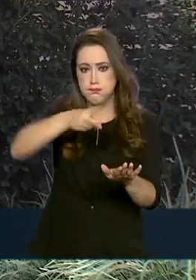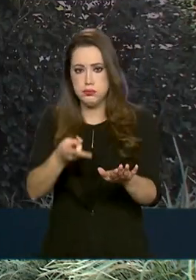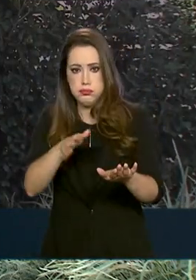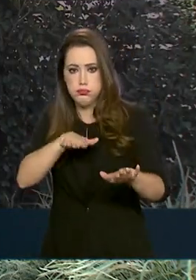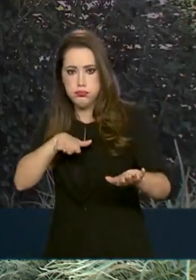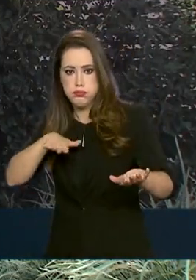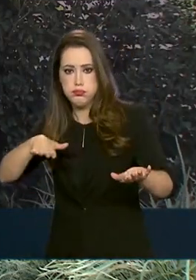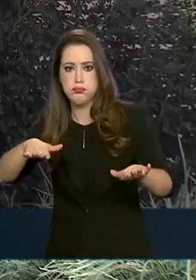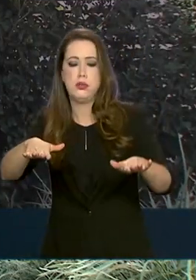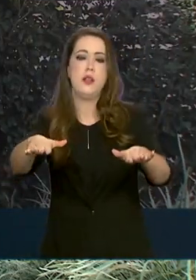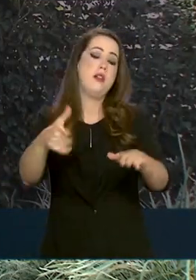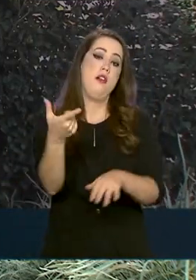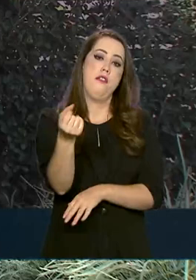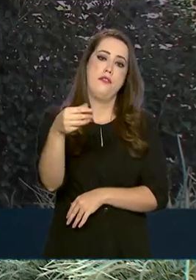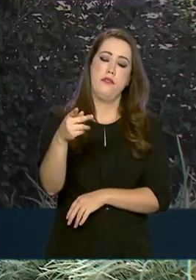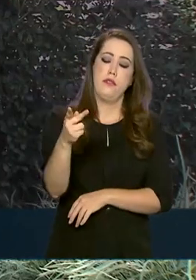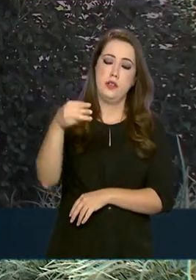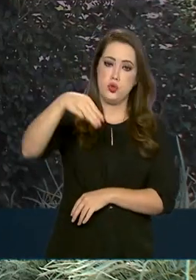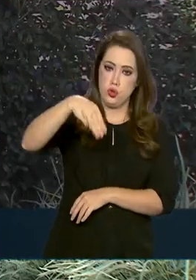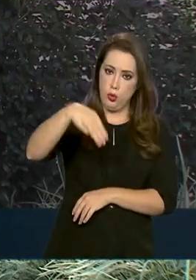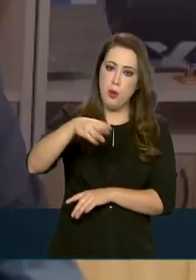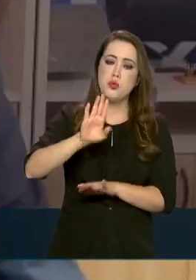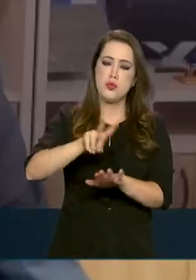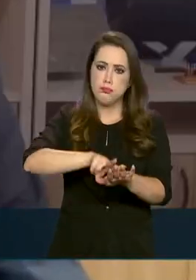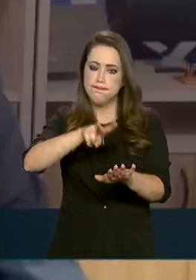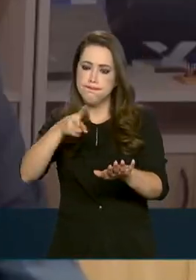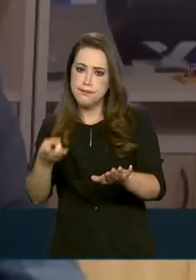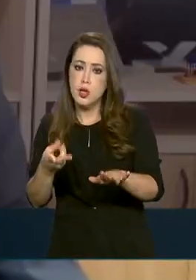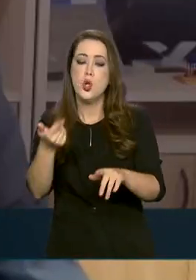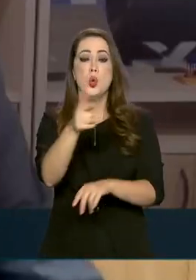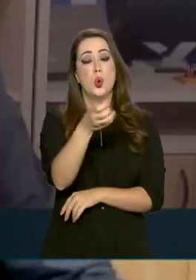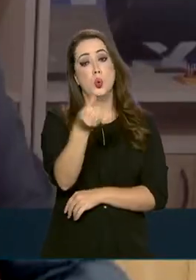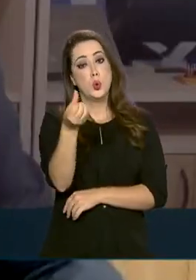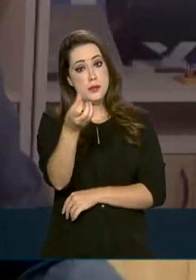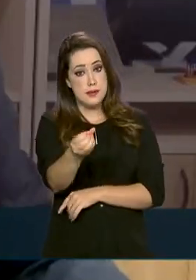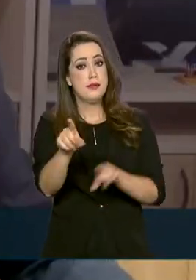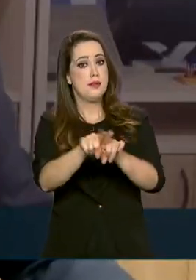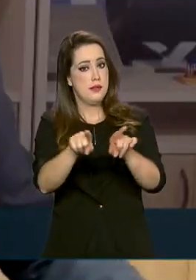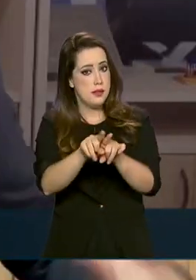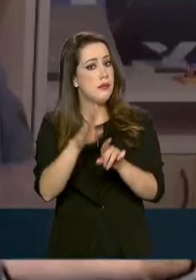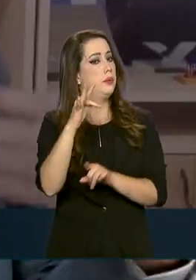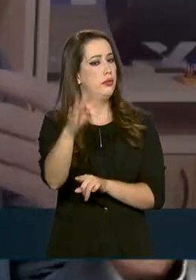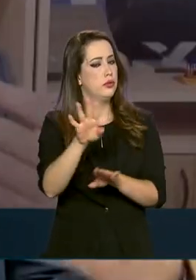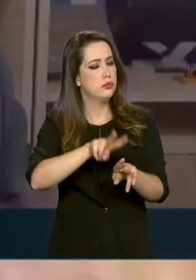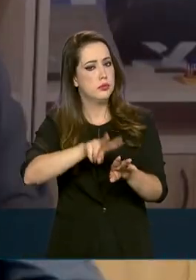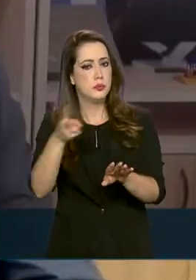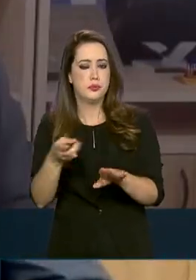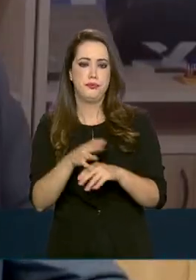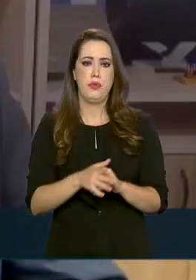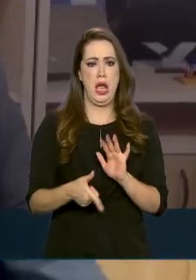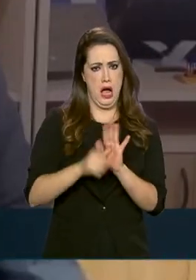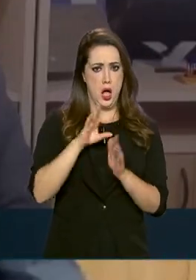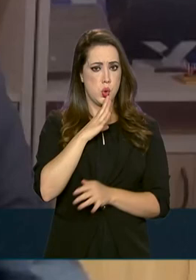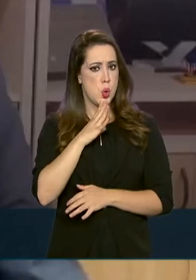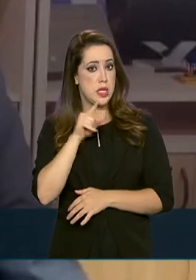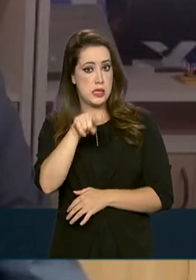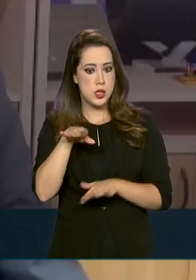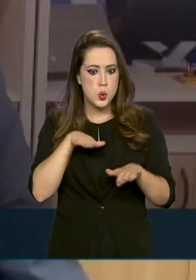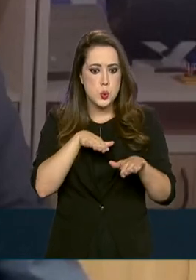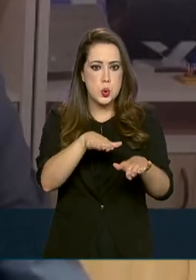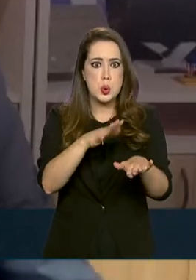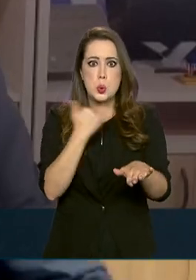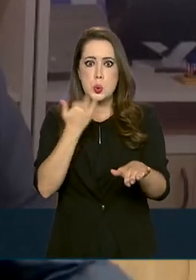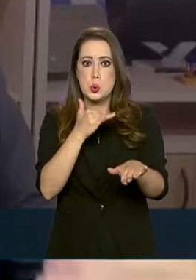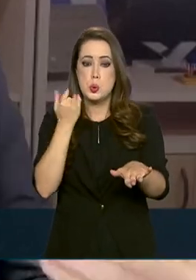outros 66 estão na prioridade do governo. A gente está transformando o que era a Rodovia da Morte, conhecida Rodovia da